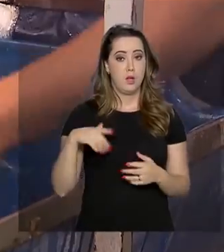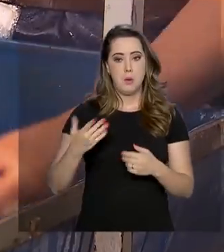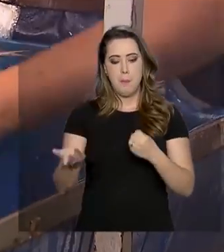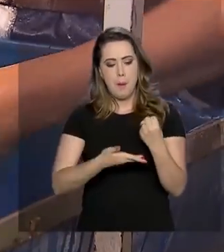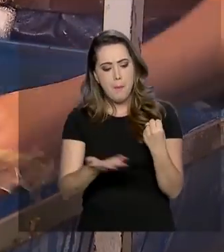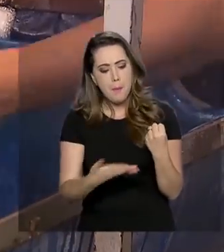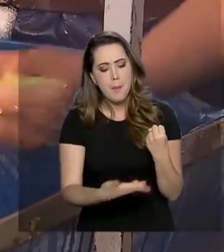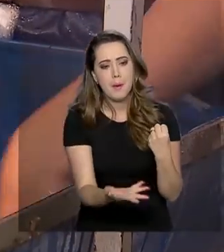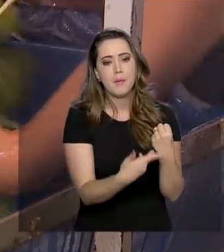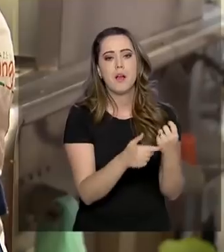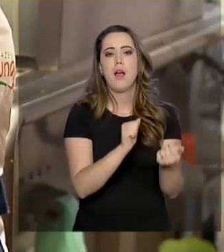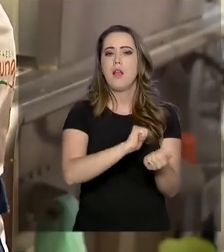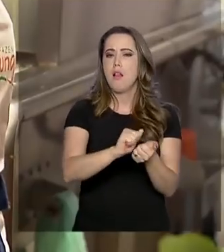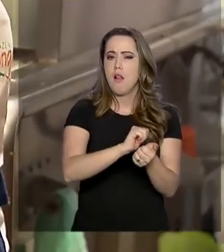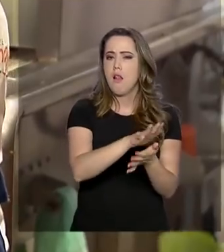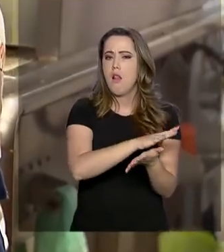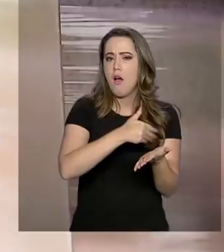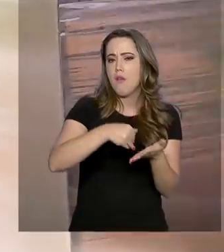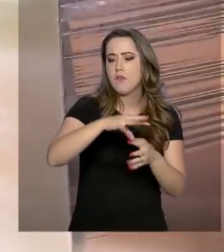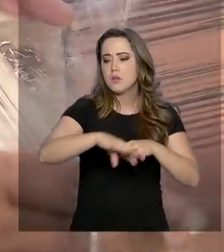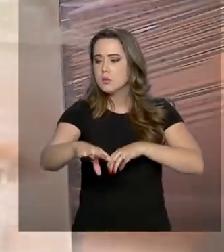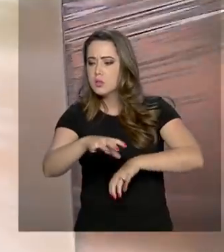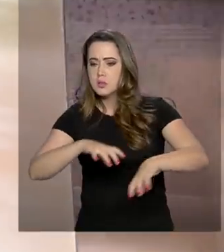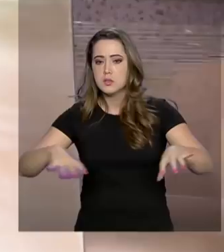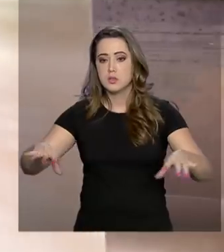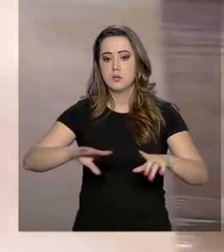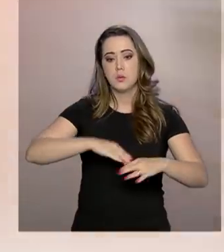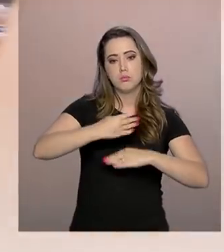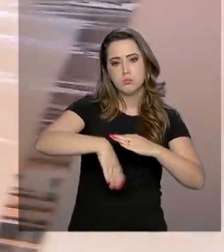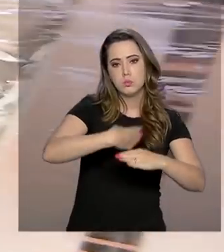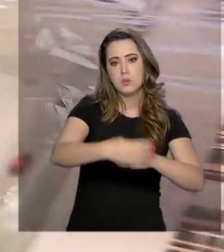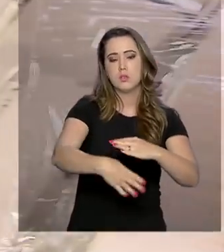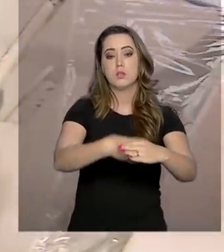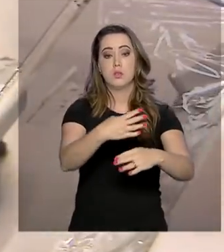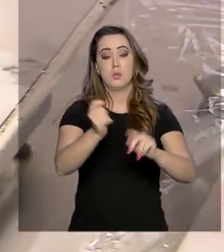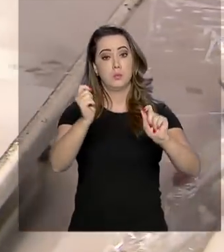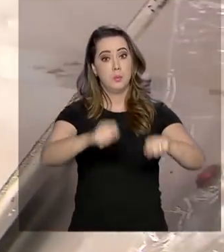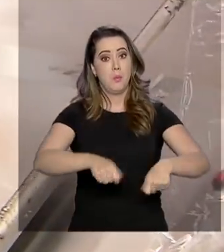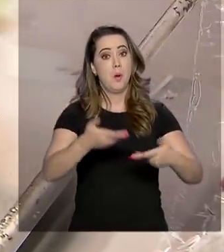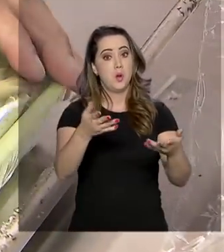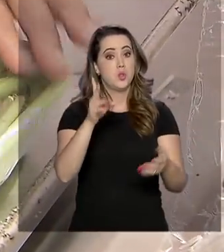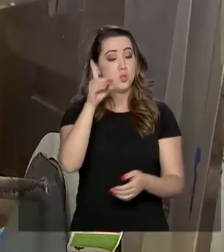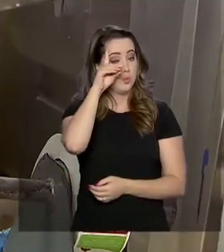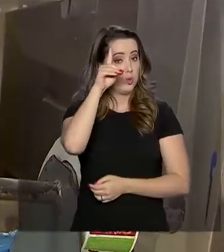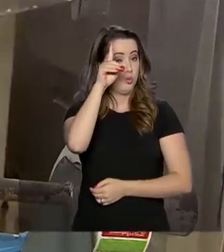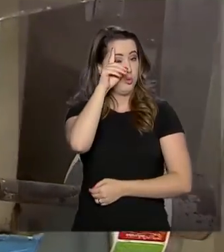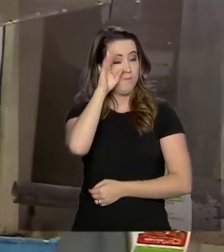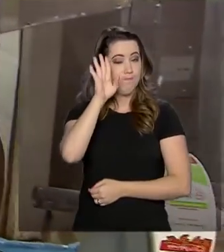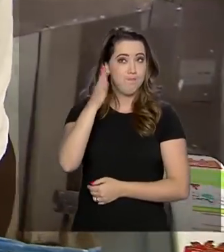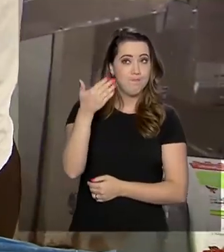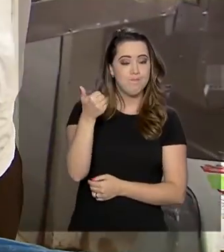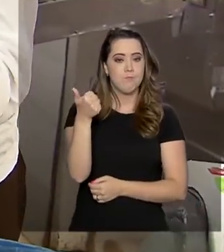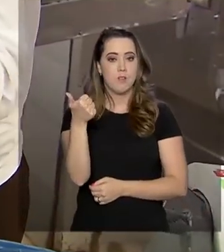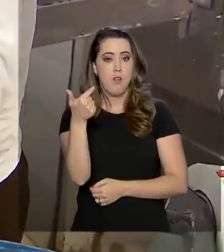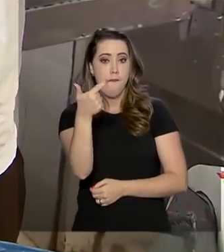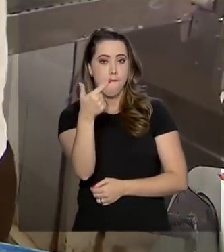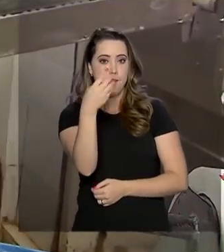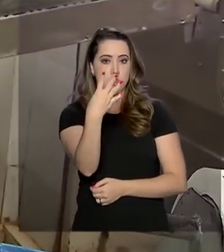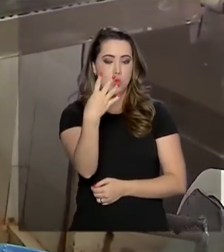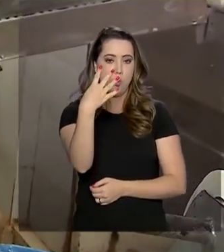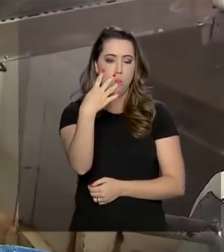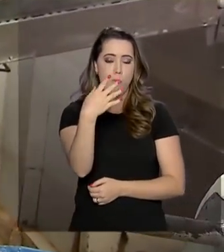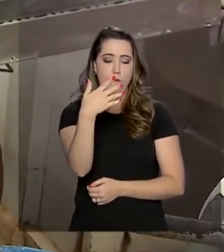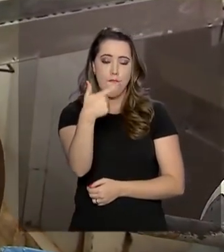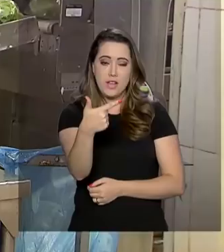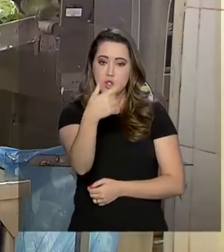onde passam por lavagem, seleção e embalagem. A capacidade é para embalar até 24 mil